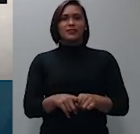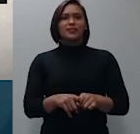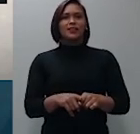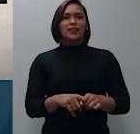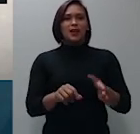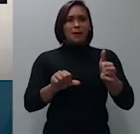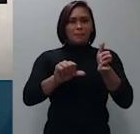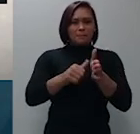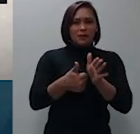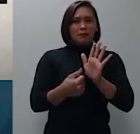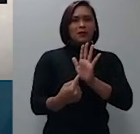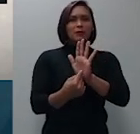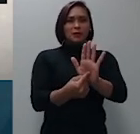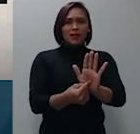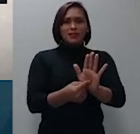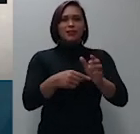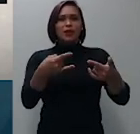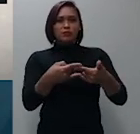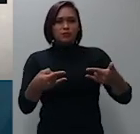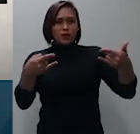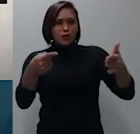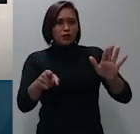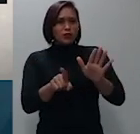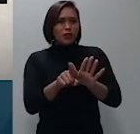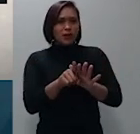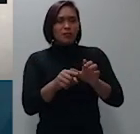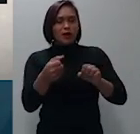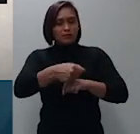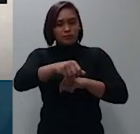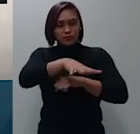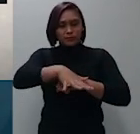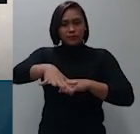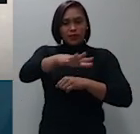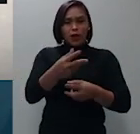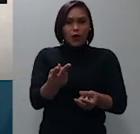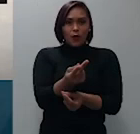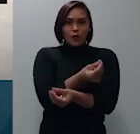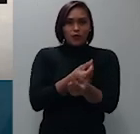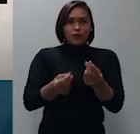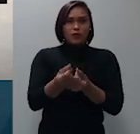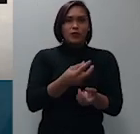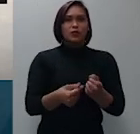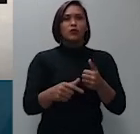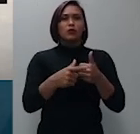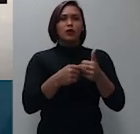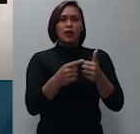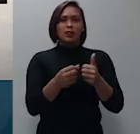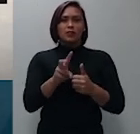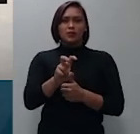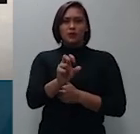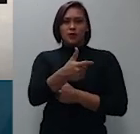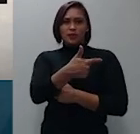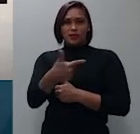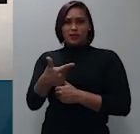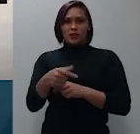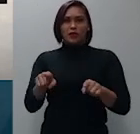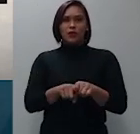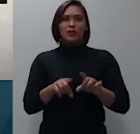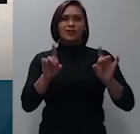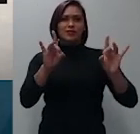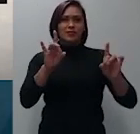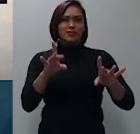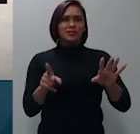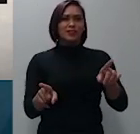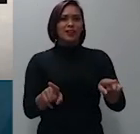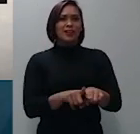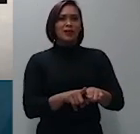cheque pelo portador à instituição financeira, conforme previsto no 52. Vale a pena destacar que o beneficiário, tomador,